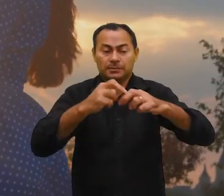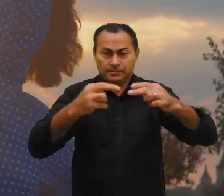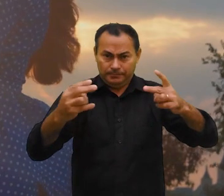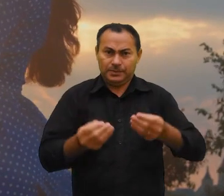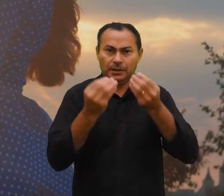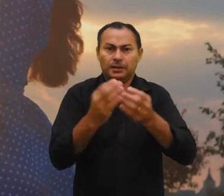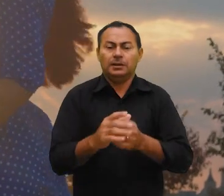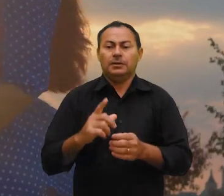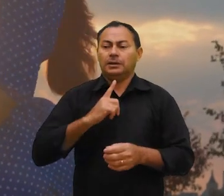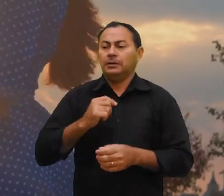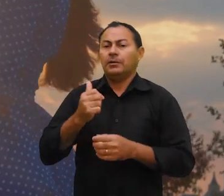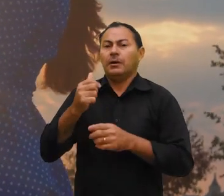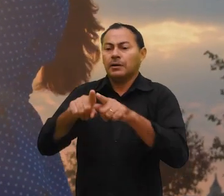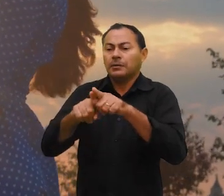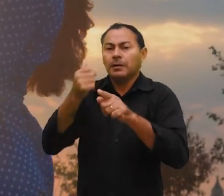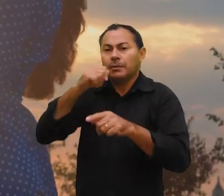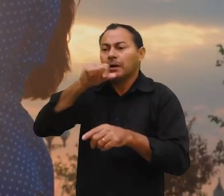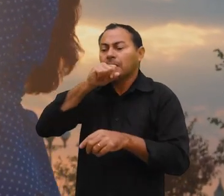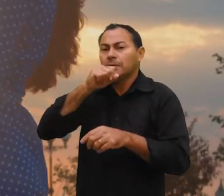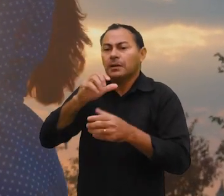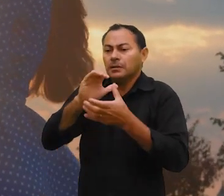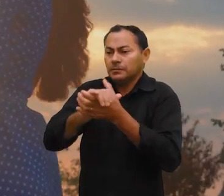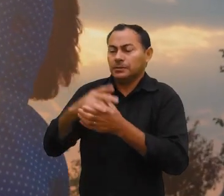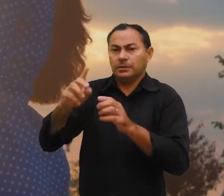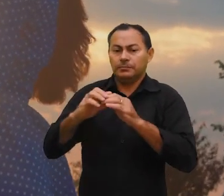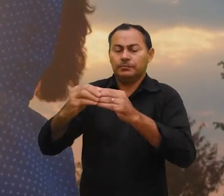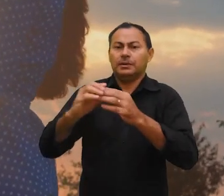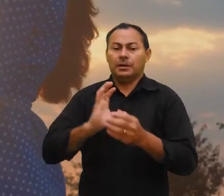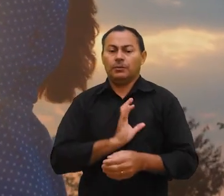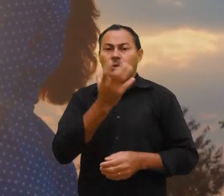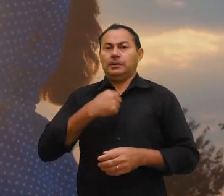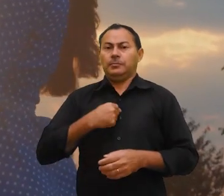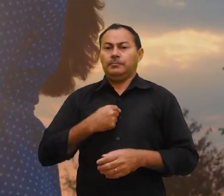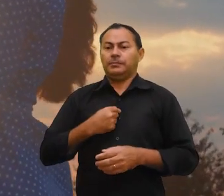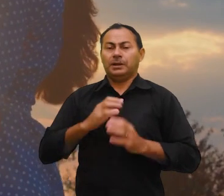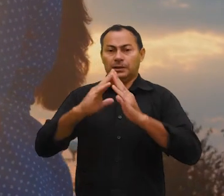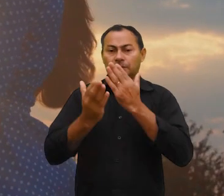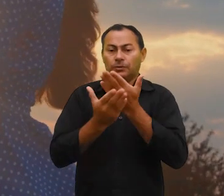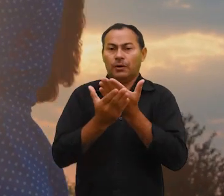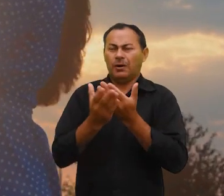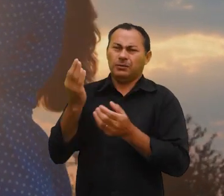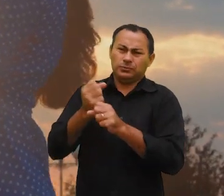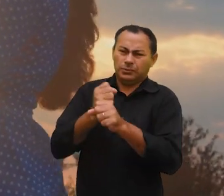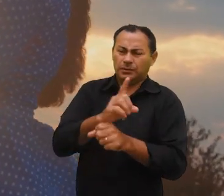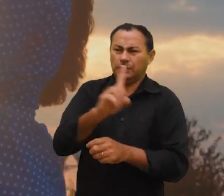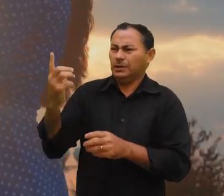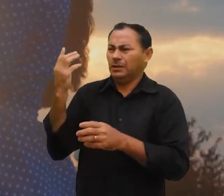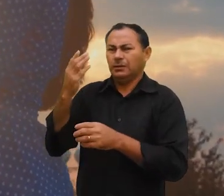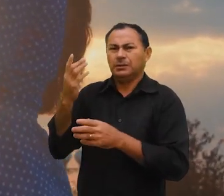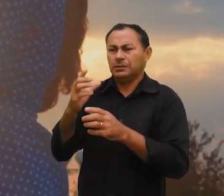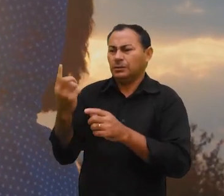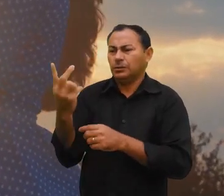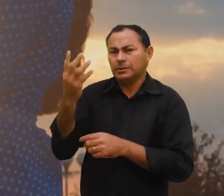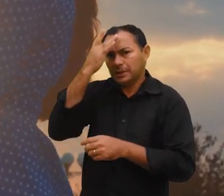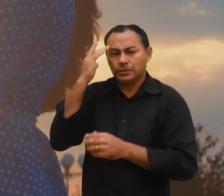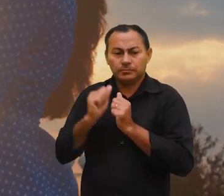é como uma mãe espiritual para mim, porque ela e seu marido me levaram a me converter quando eu estava no colégio e, durante anos, os